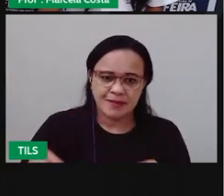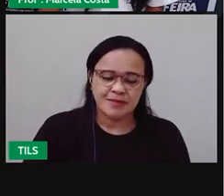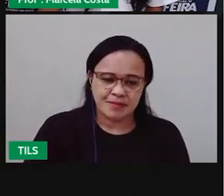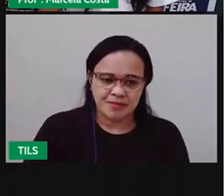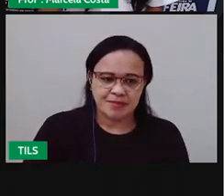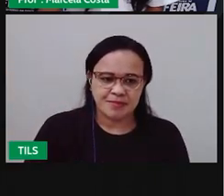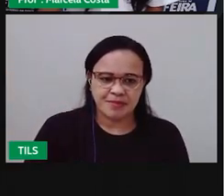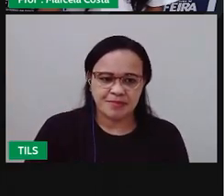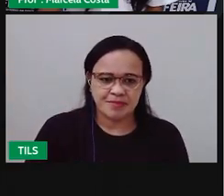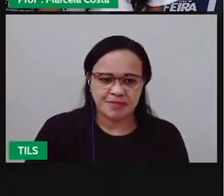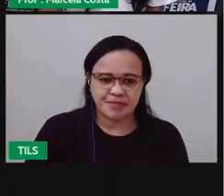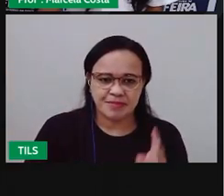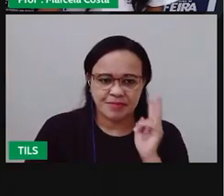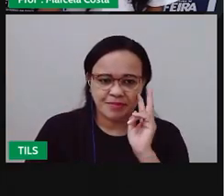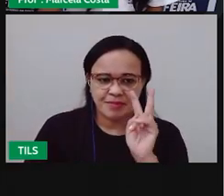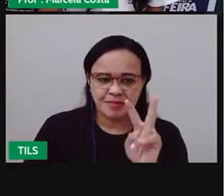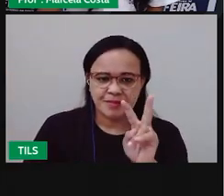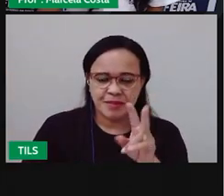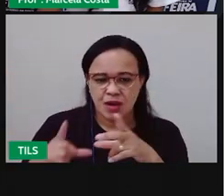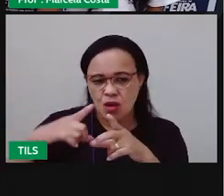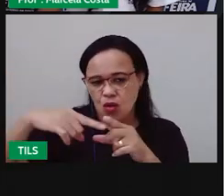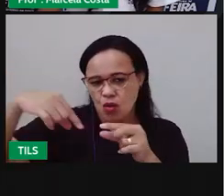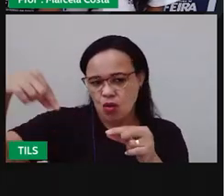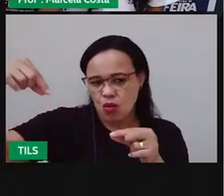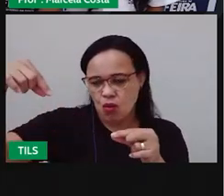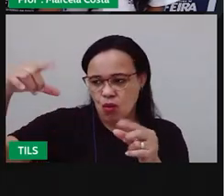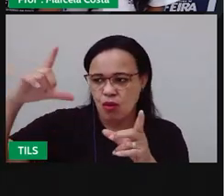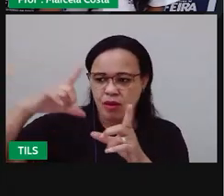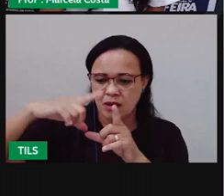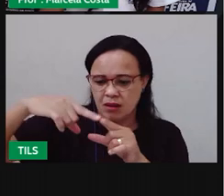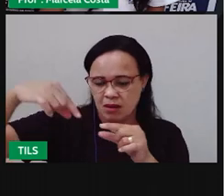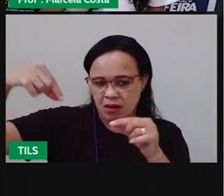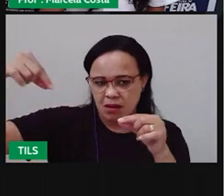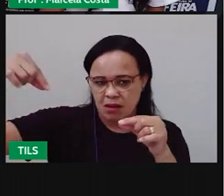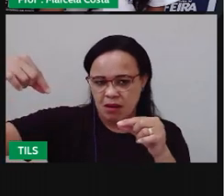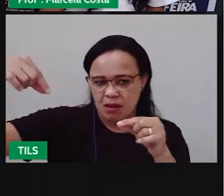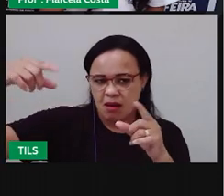Observem aqui a lua sendo representada nesta xilogravura.